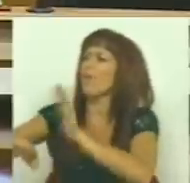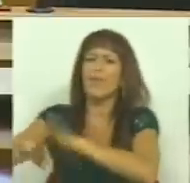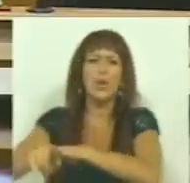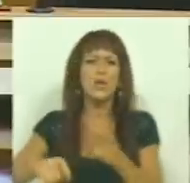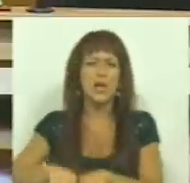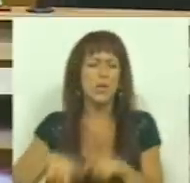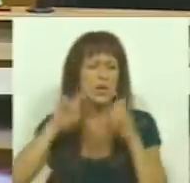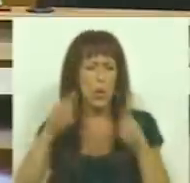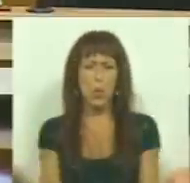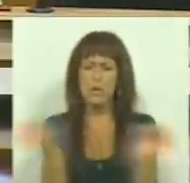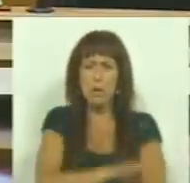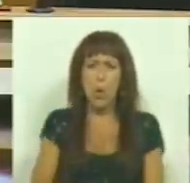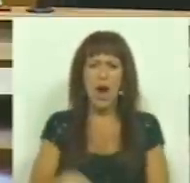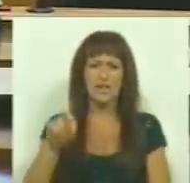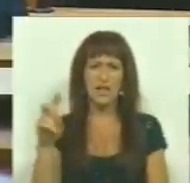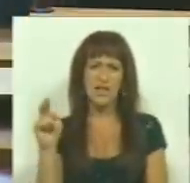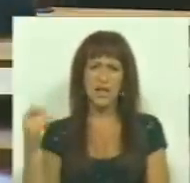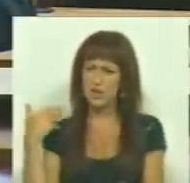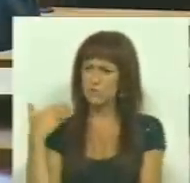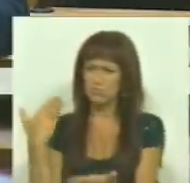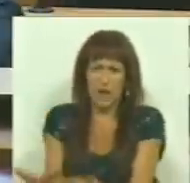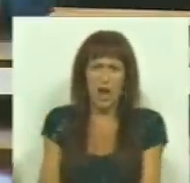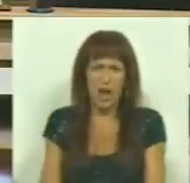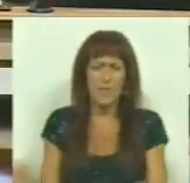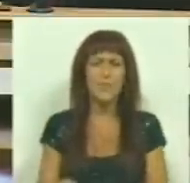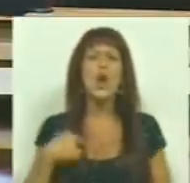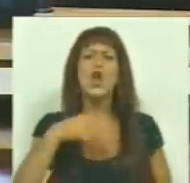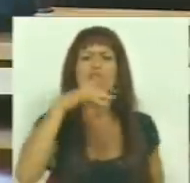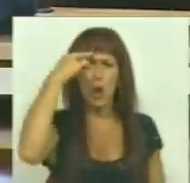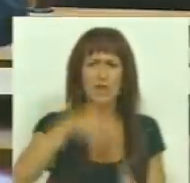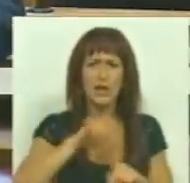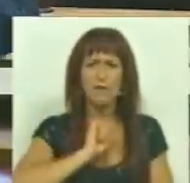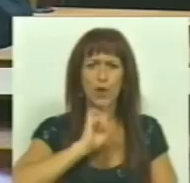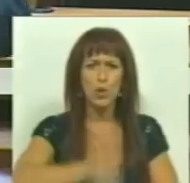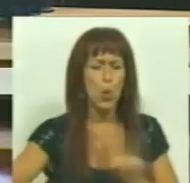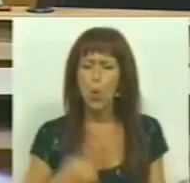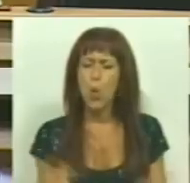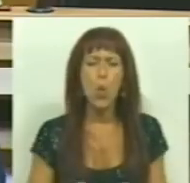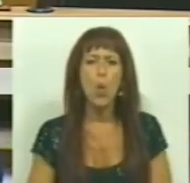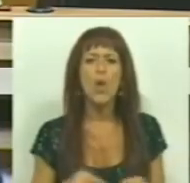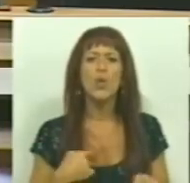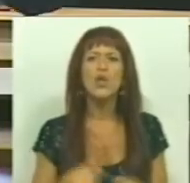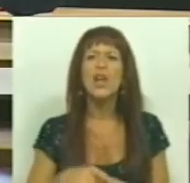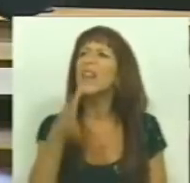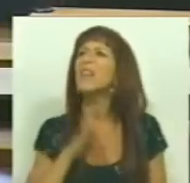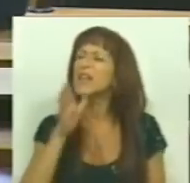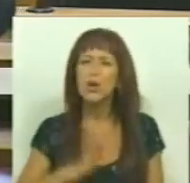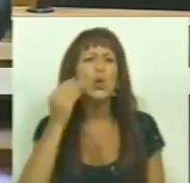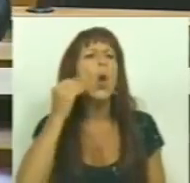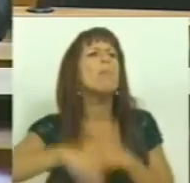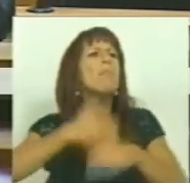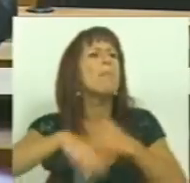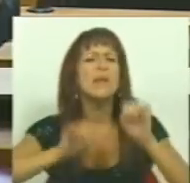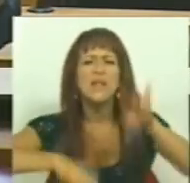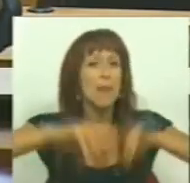que têm desgovernado o país há mais de 36 anos, o que nós dizemos é que o nosso objetivo não é de que nos vão contando como é que isto está a correr.